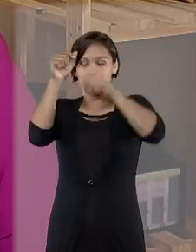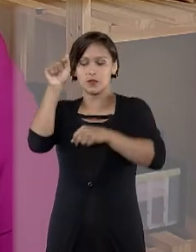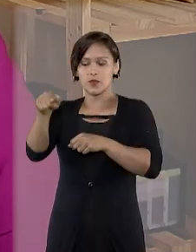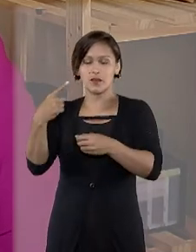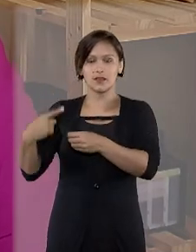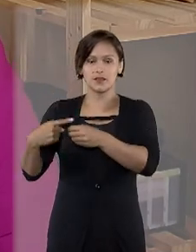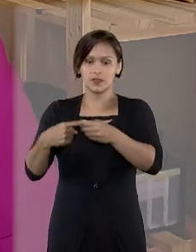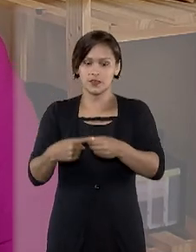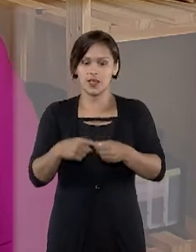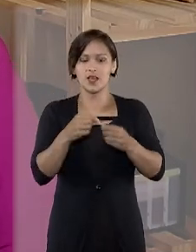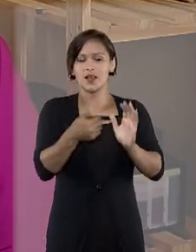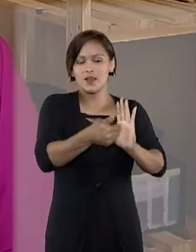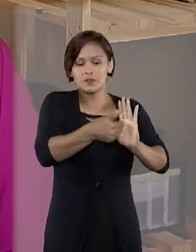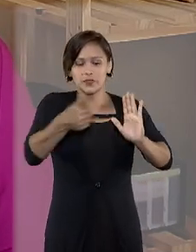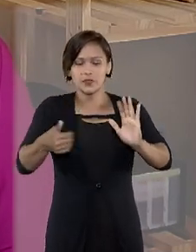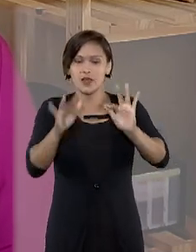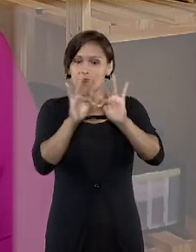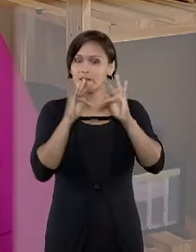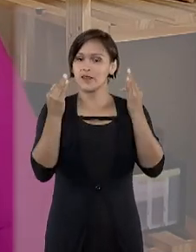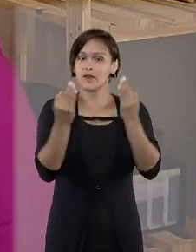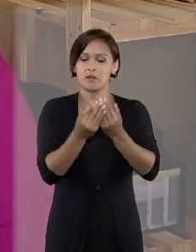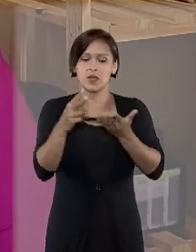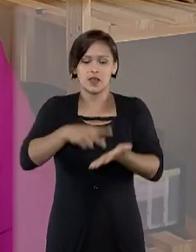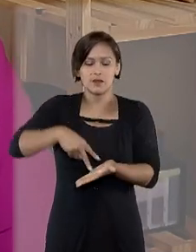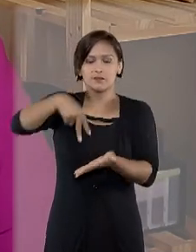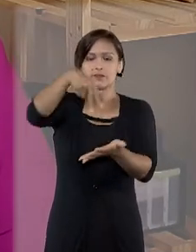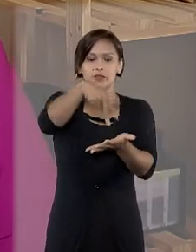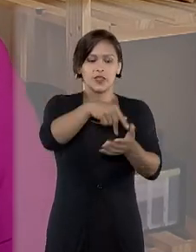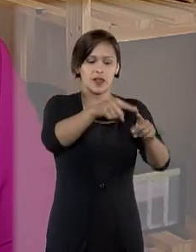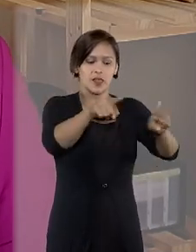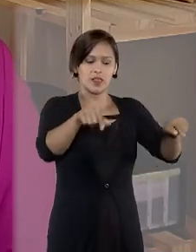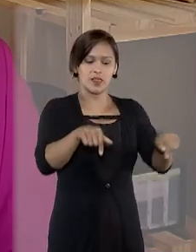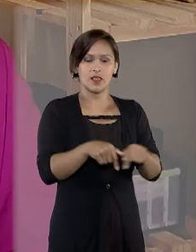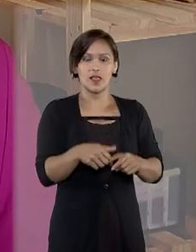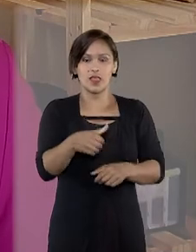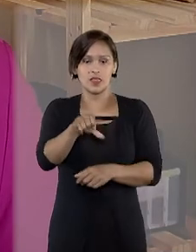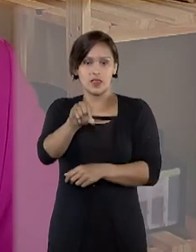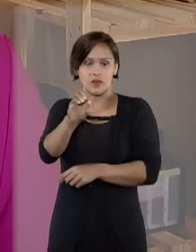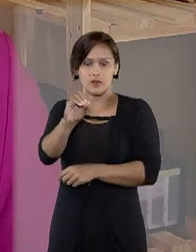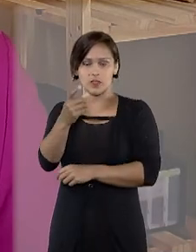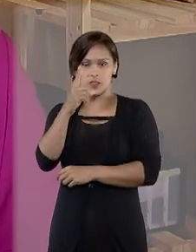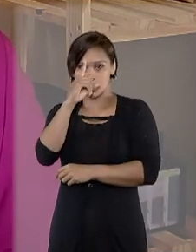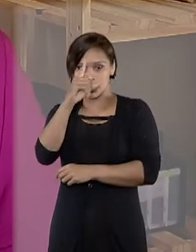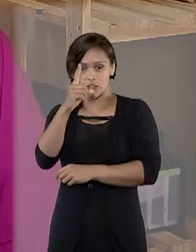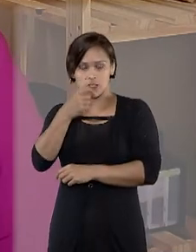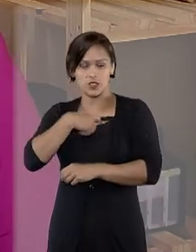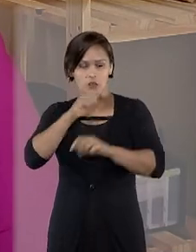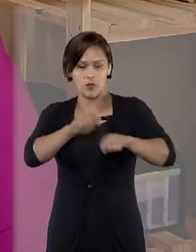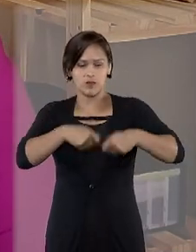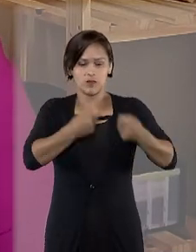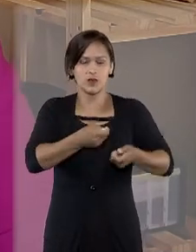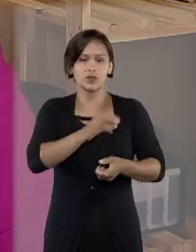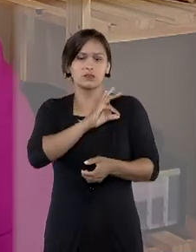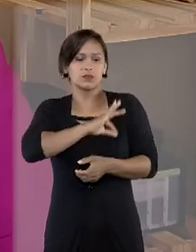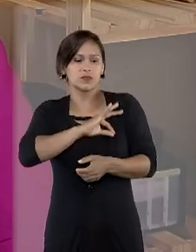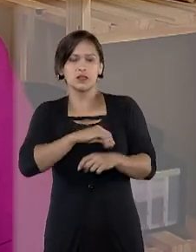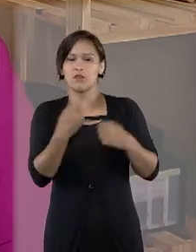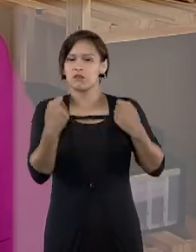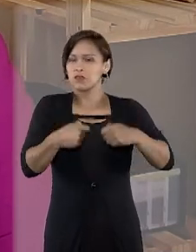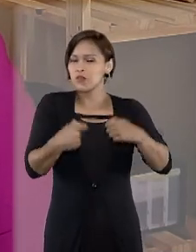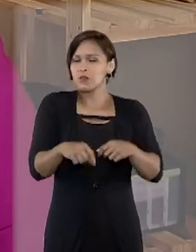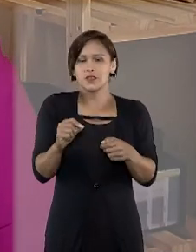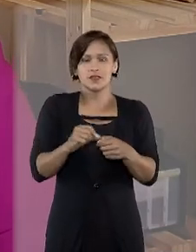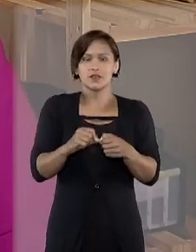porém, ordenou o despejo das famílias instaladas no assentamento em 90 dias, com o uso de força policial, se